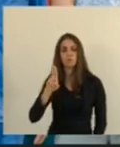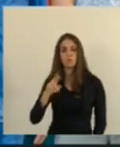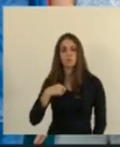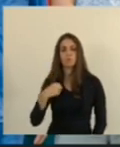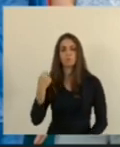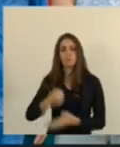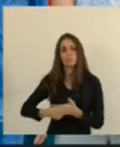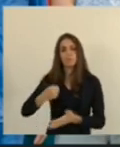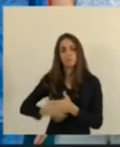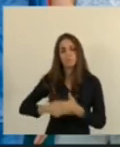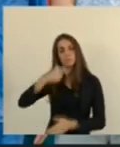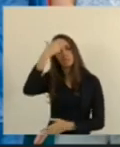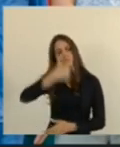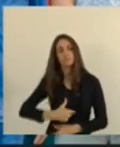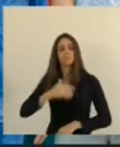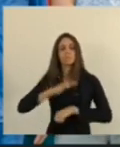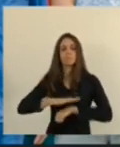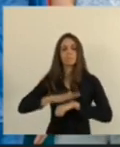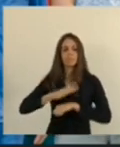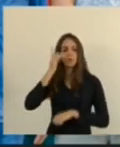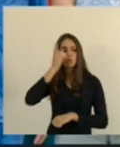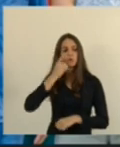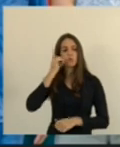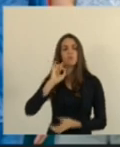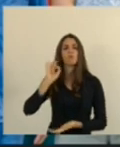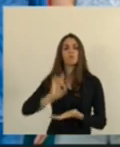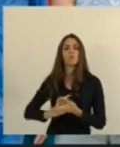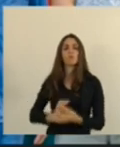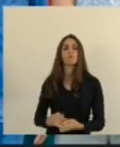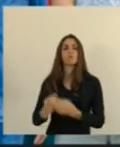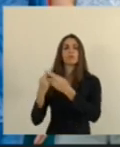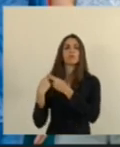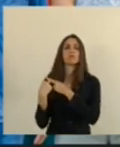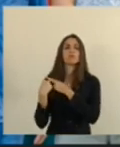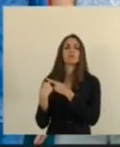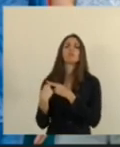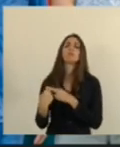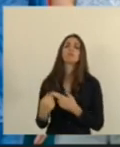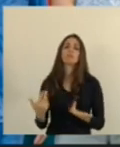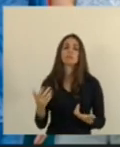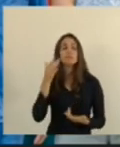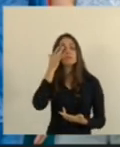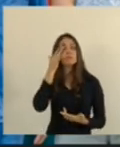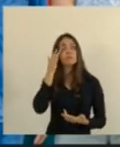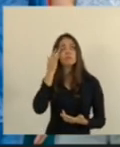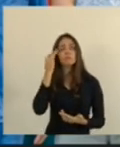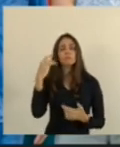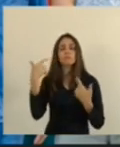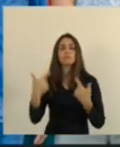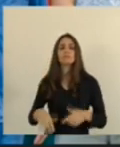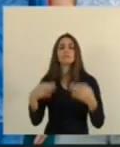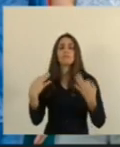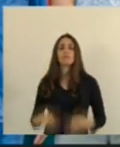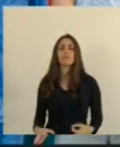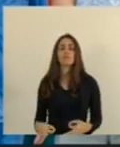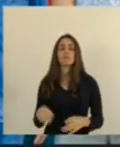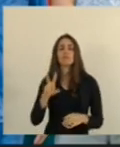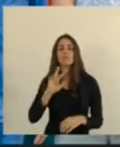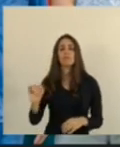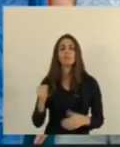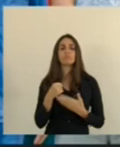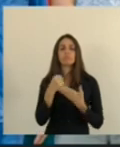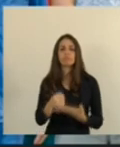aguerrido, um deputado que realmente tem responsabilidade para o seu mandato e com certeza vai fazer a